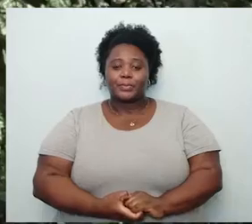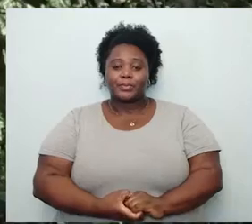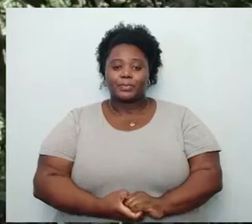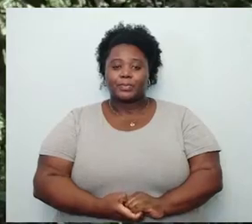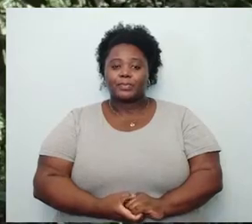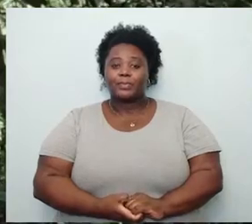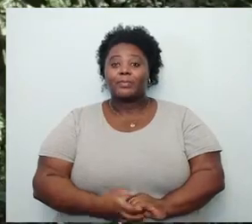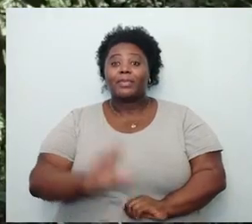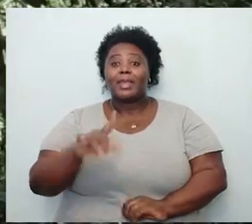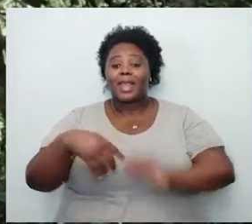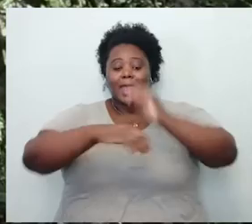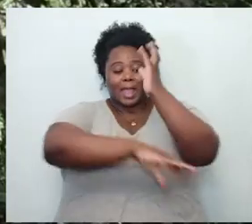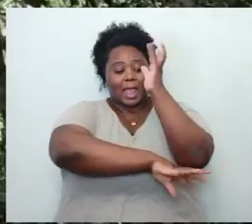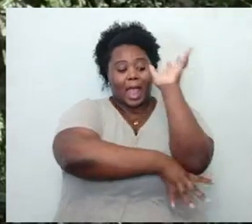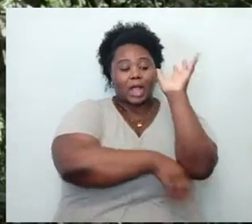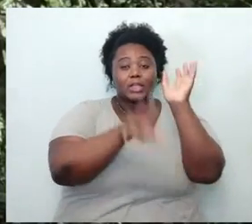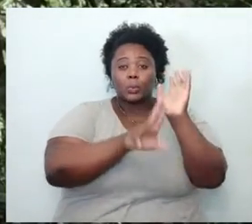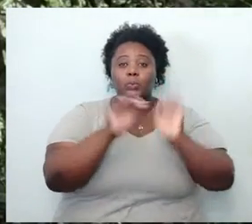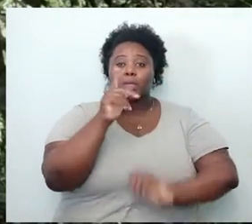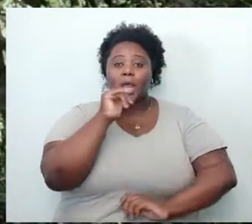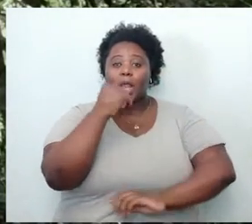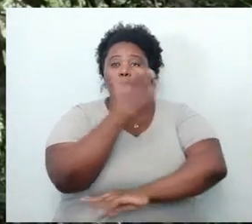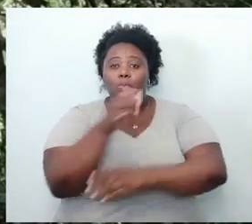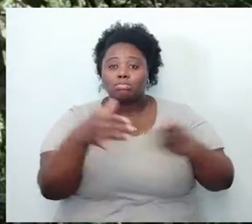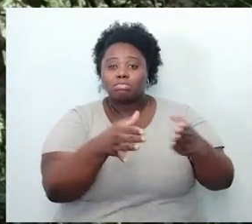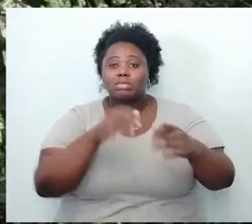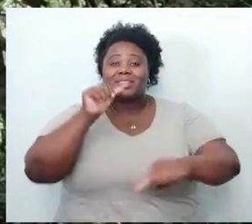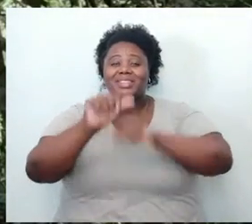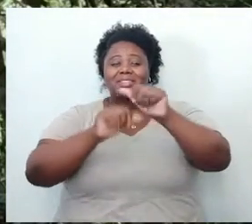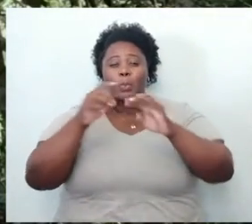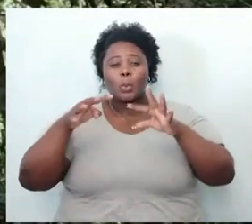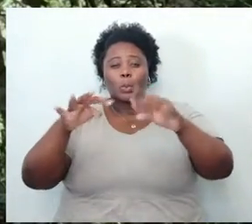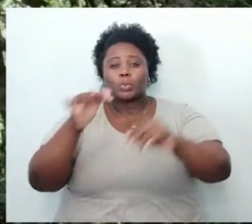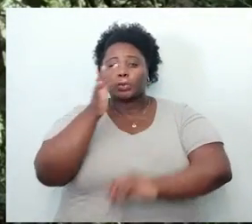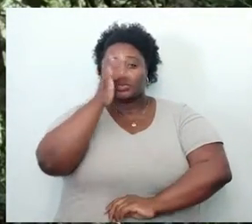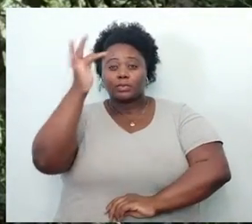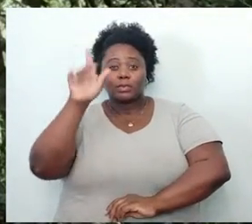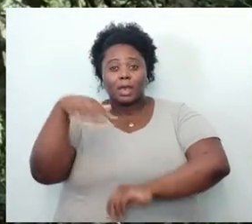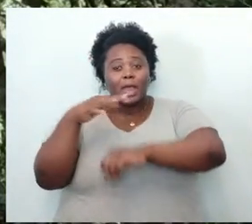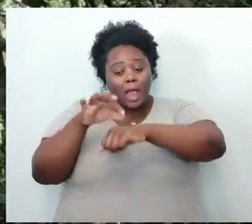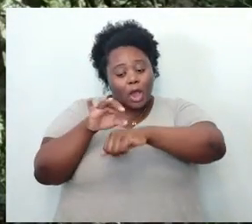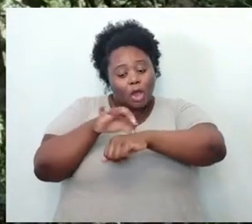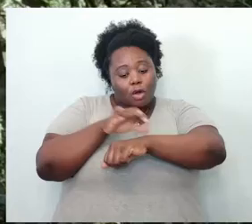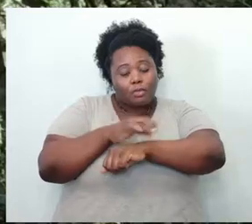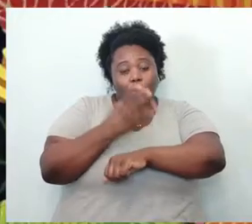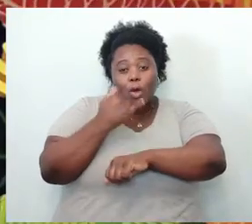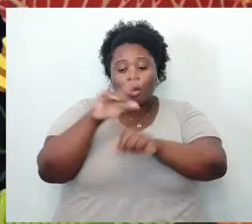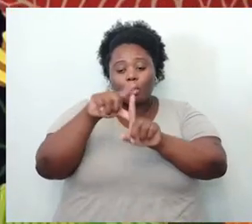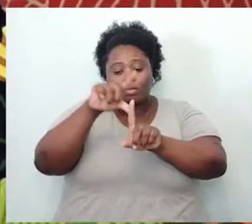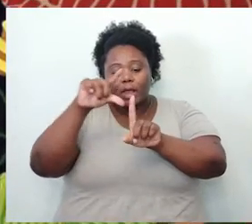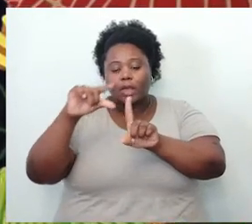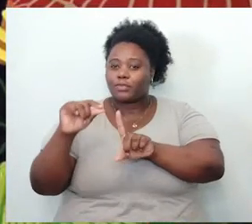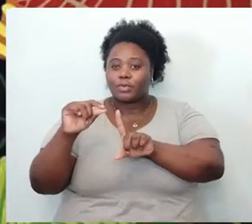A raiz bebe da água do rio e transforma tudo em flor. A formiga come a folha.